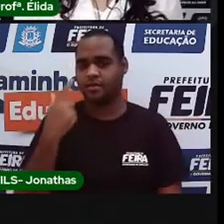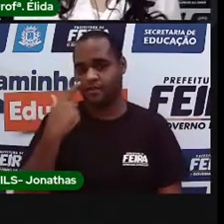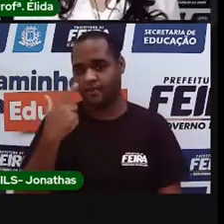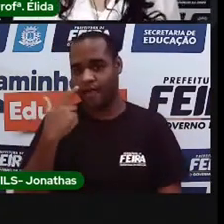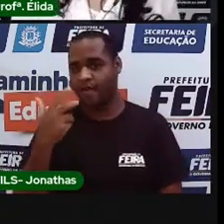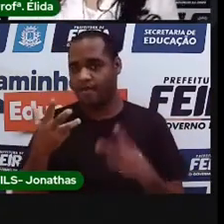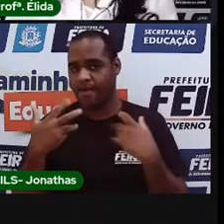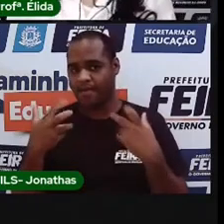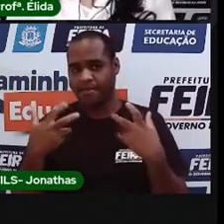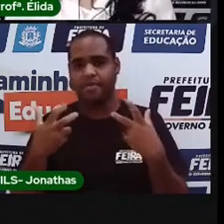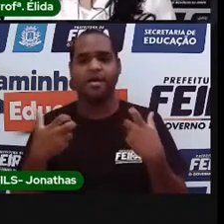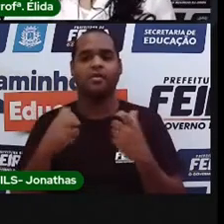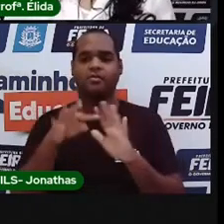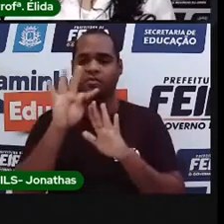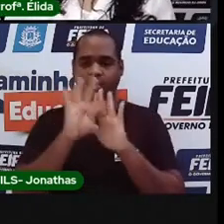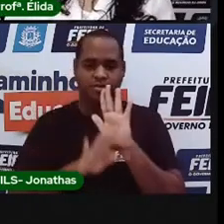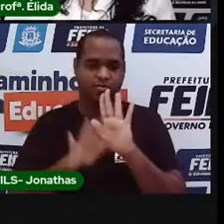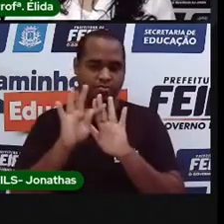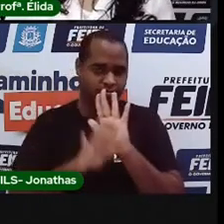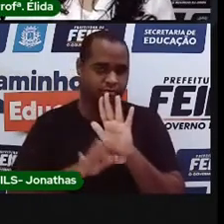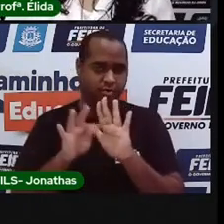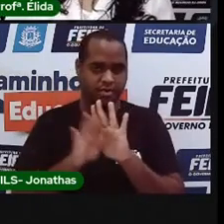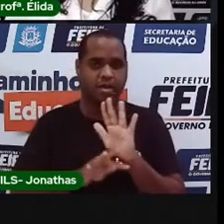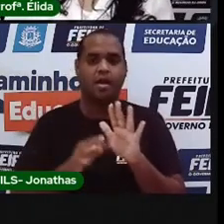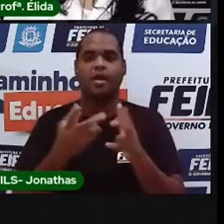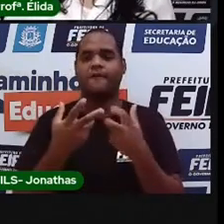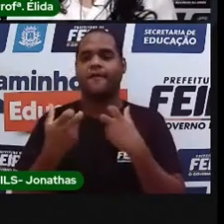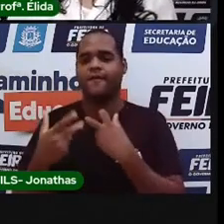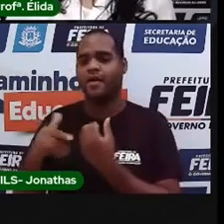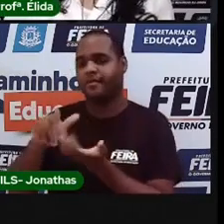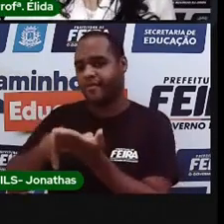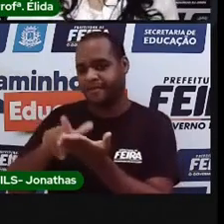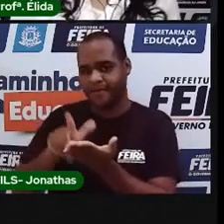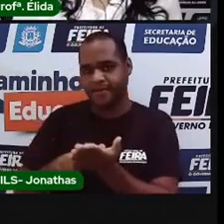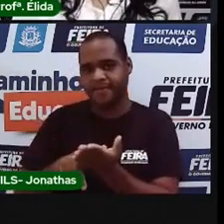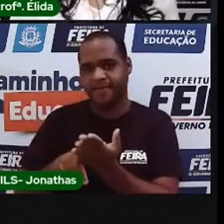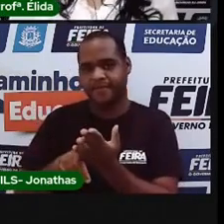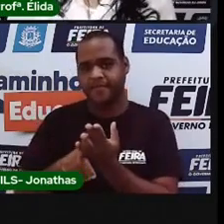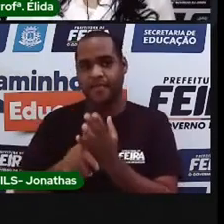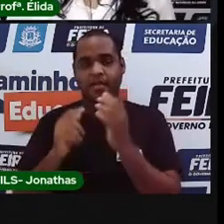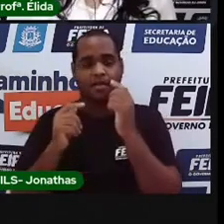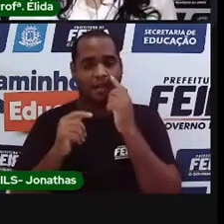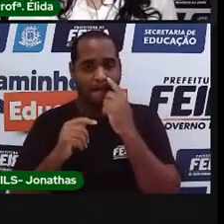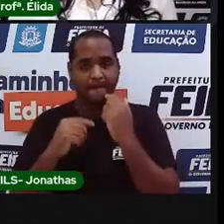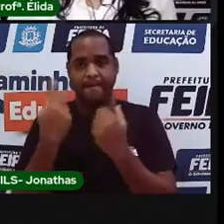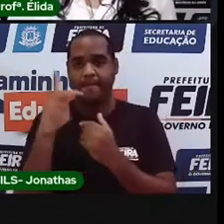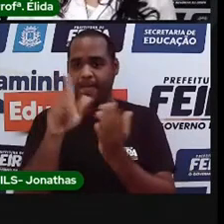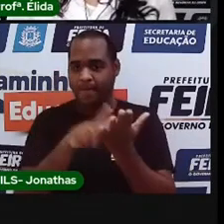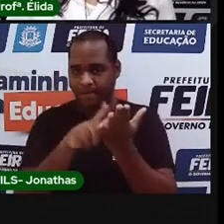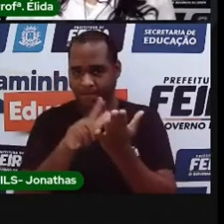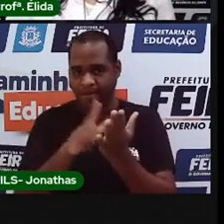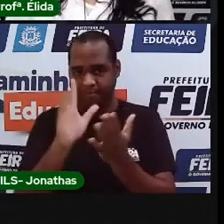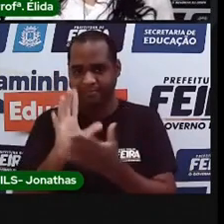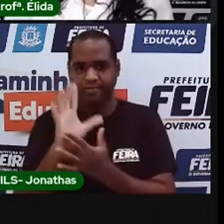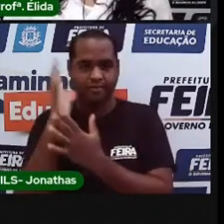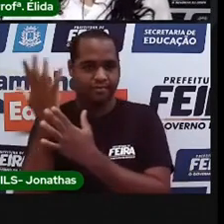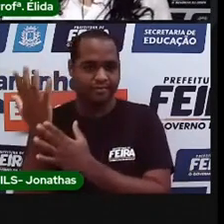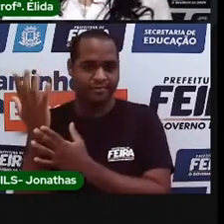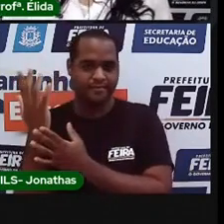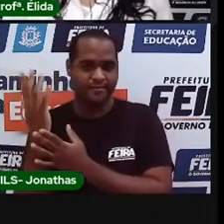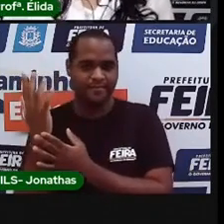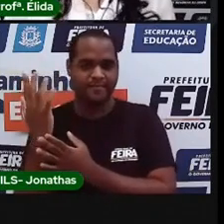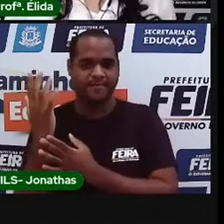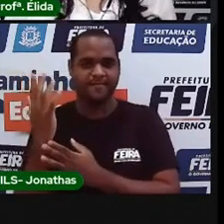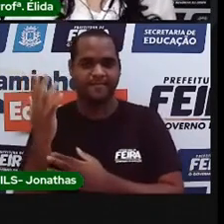seu texto. Você vai escrever num papelzinho, certo? Como você está em casa, Você vai pedir ajuda a alguém que esteja com você.